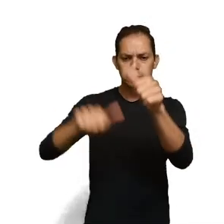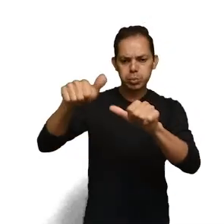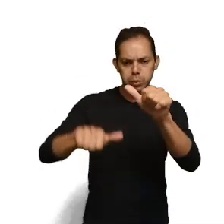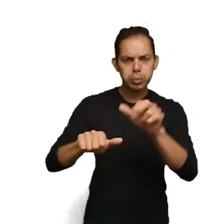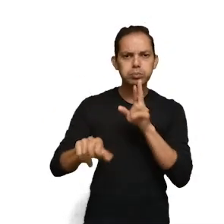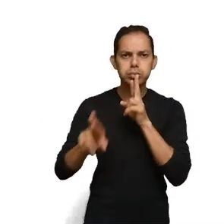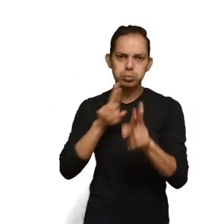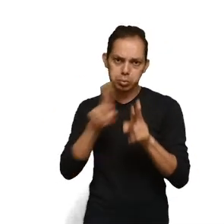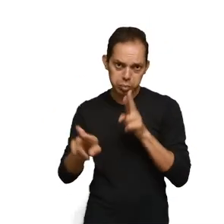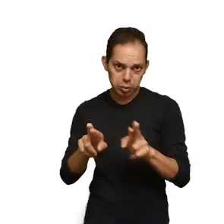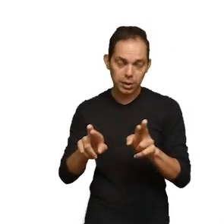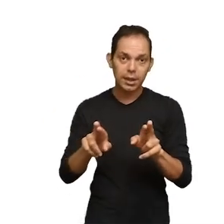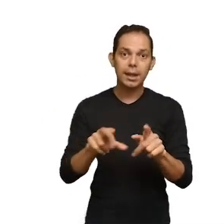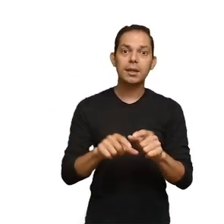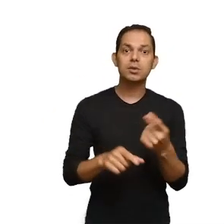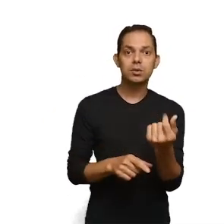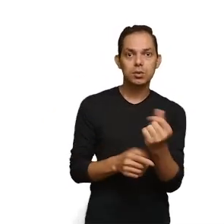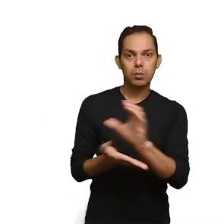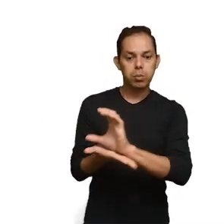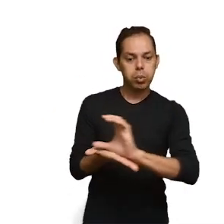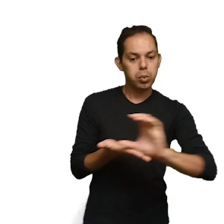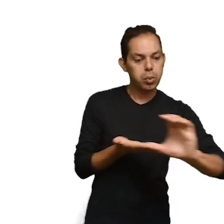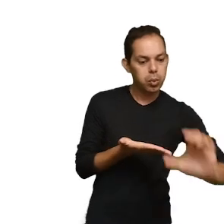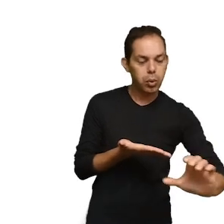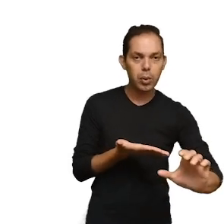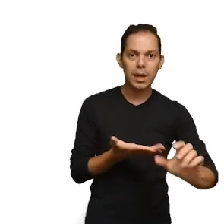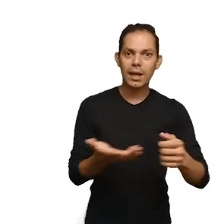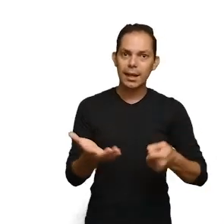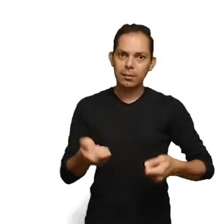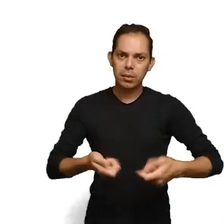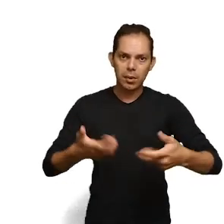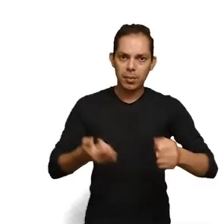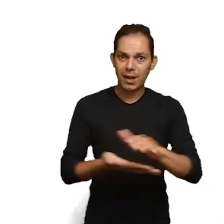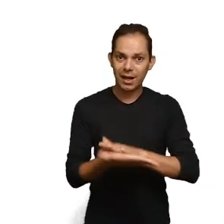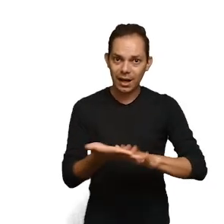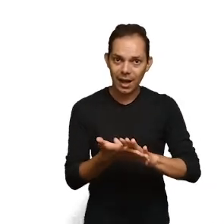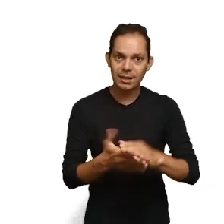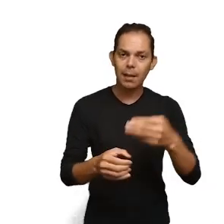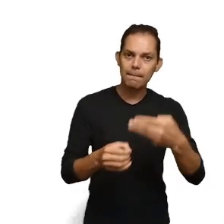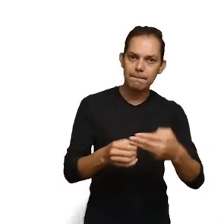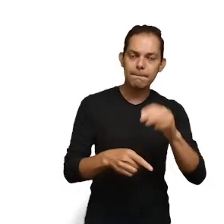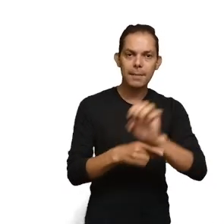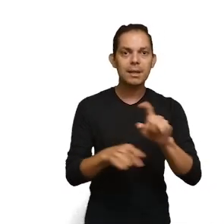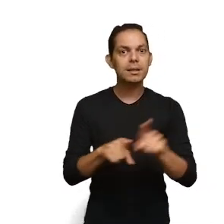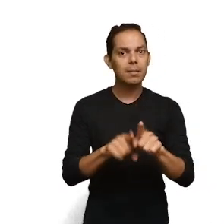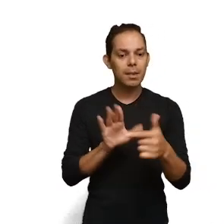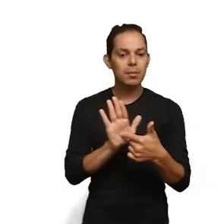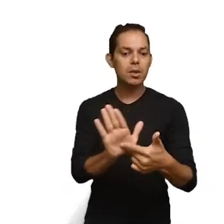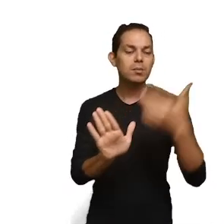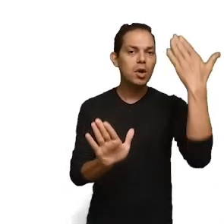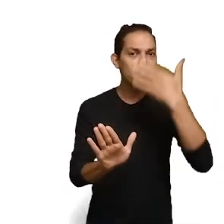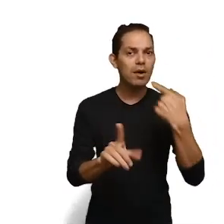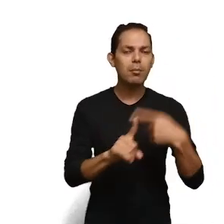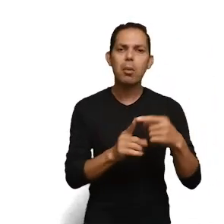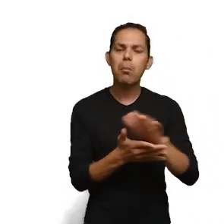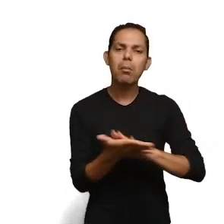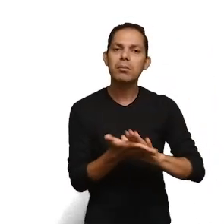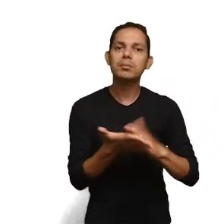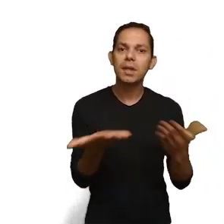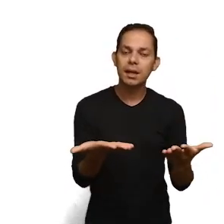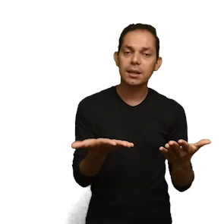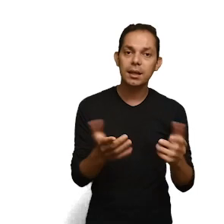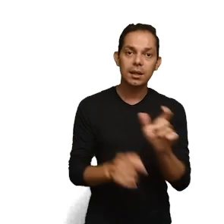revise suas informações. Caso o valor repassado não seja executado, o ente também deve prestar contas no S2ID.